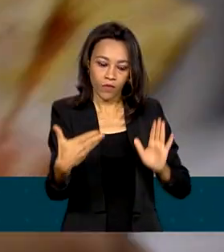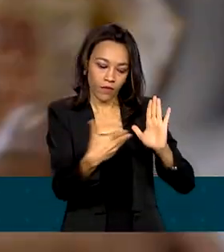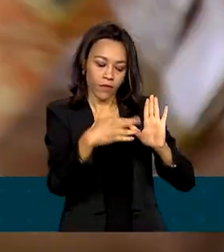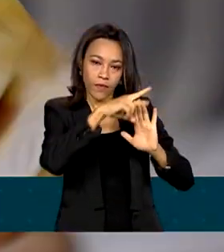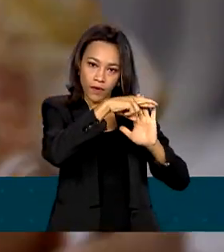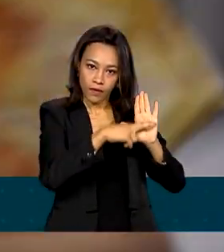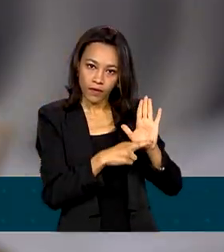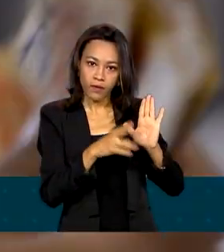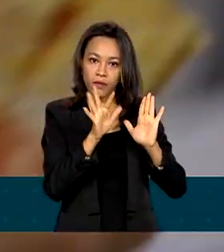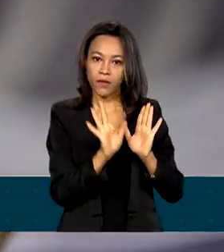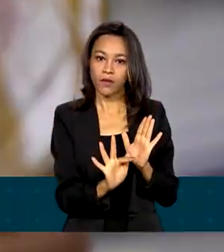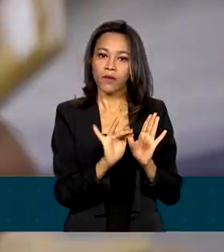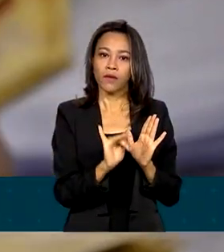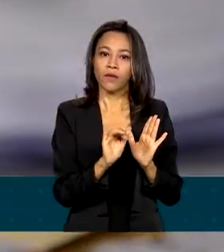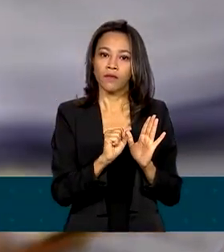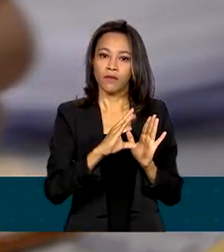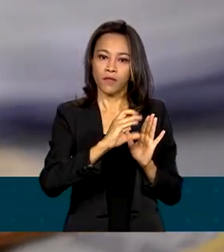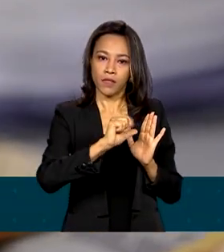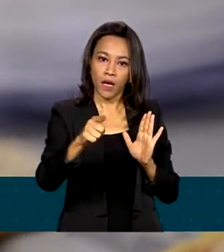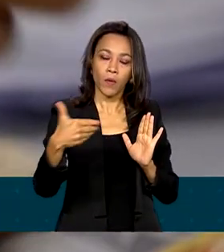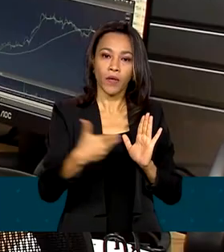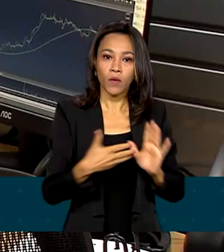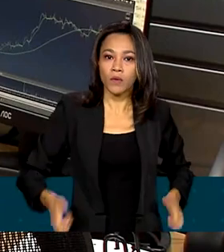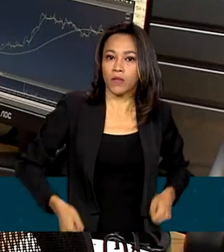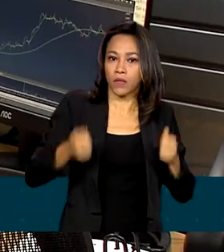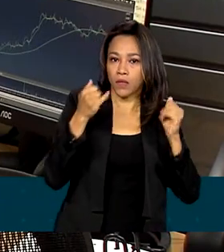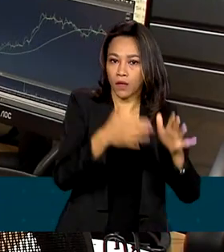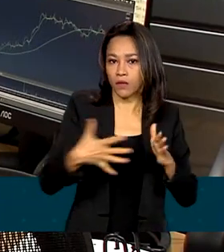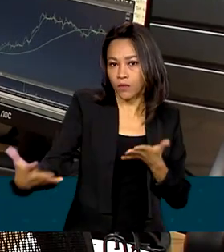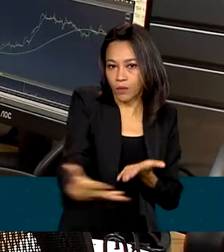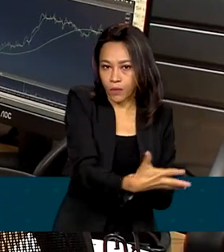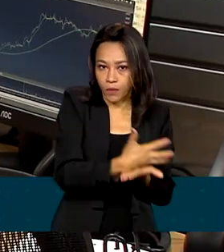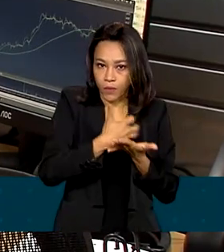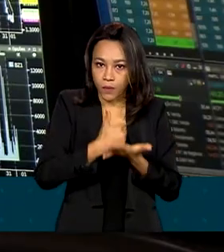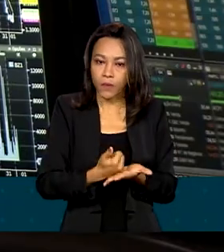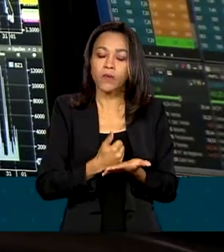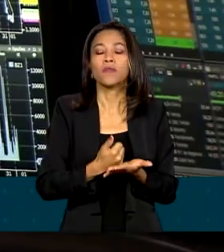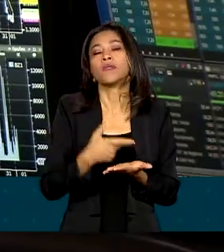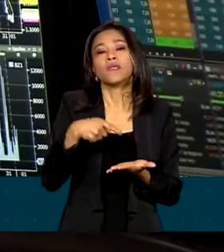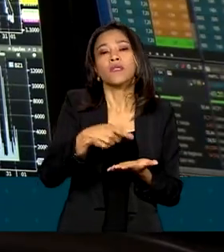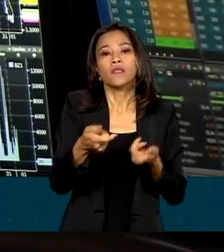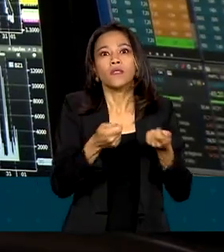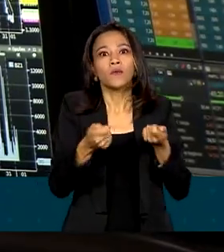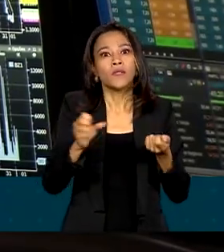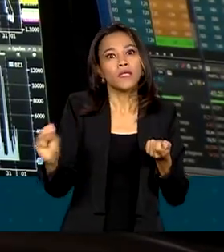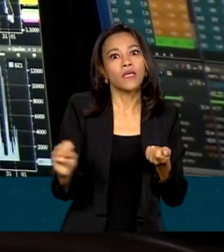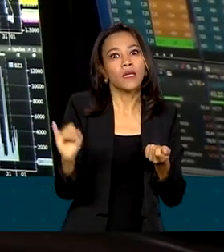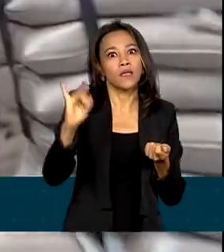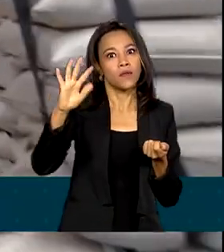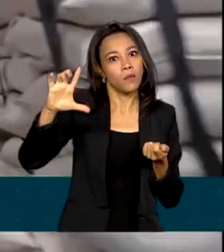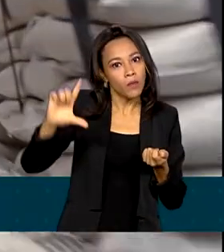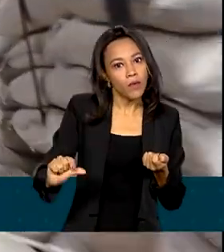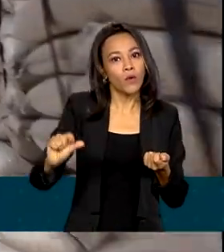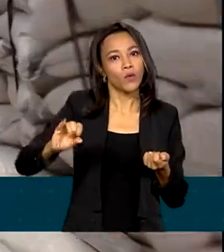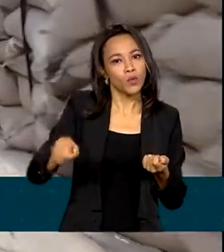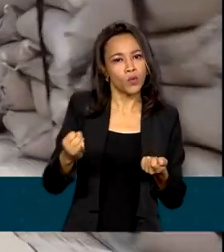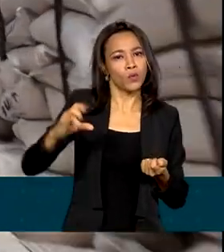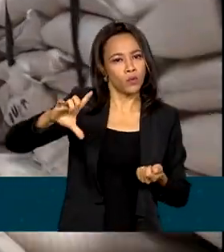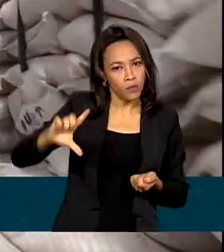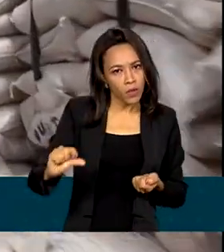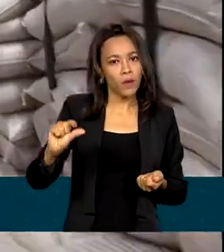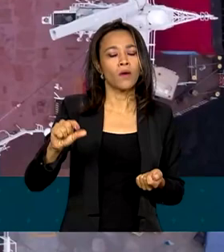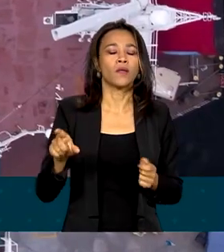permitir que o planejamento das receitas e despesas garanta menos inflação, juros mais baixos, mais